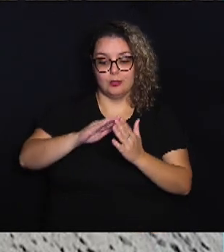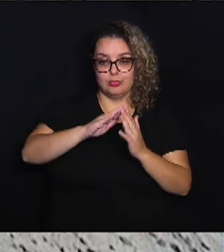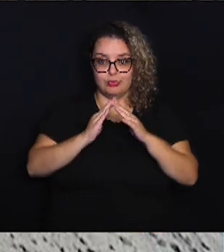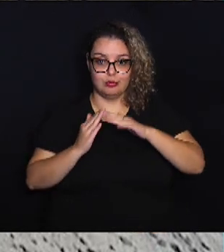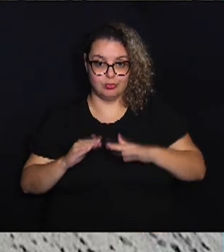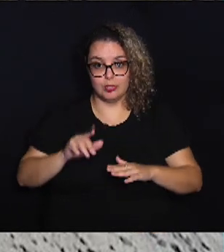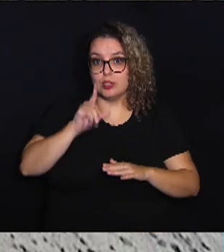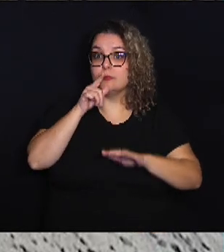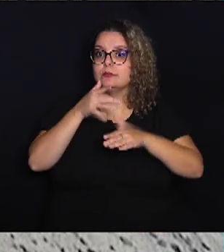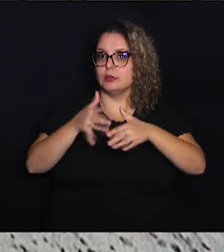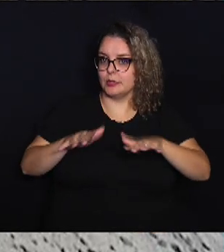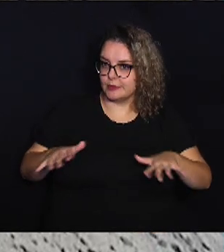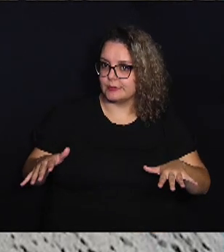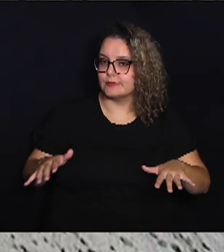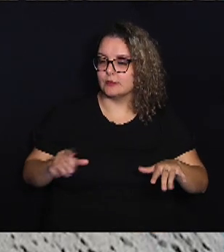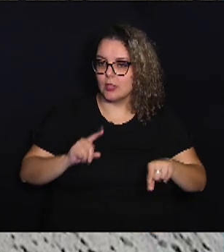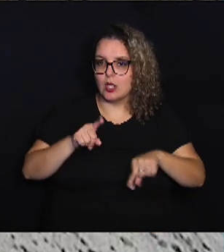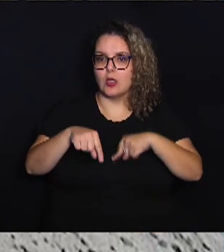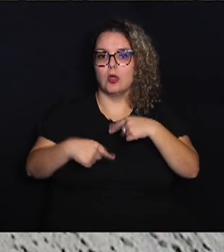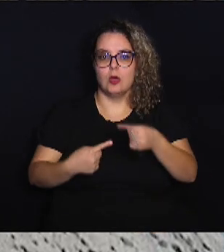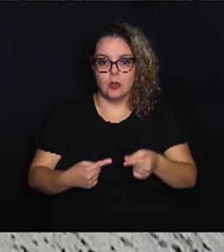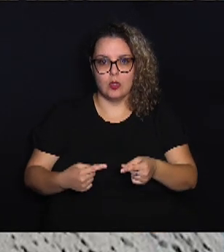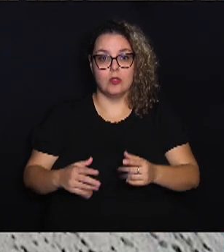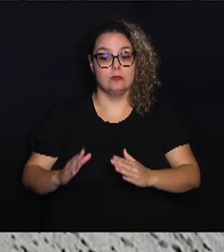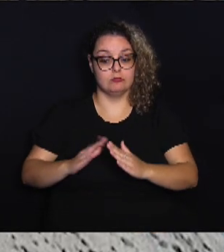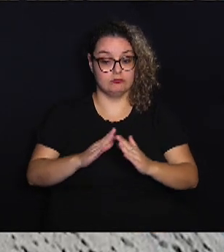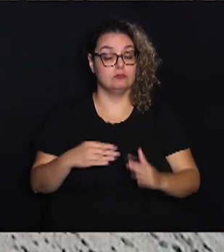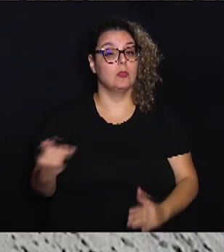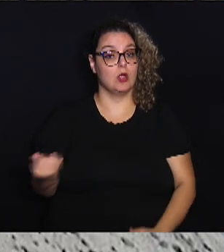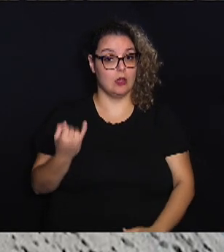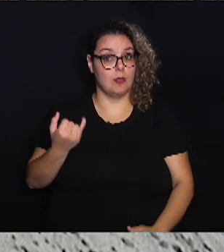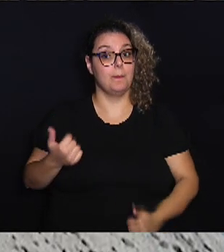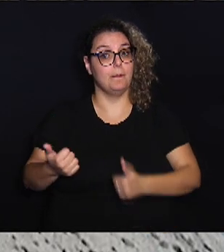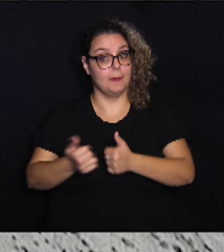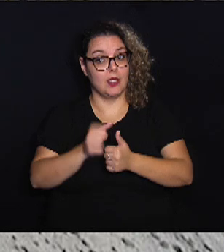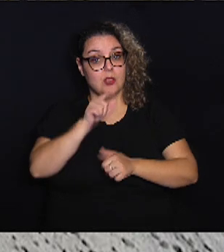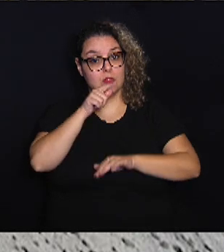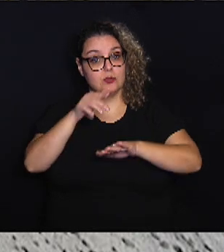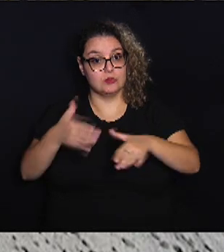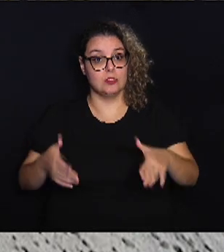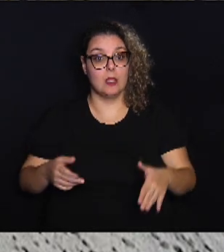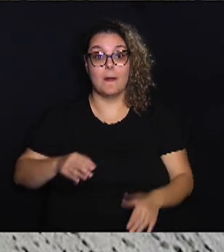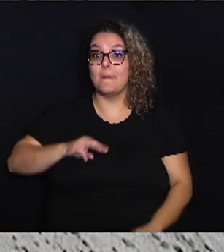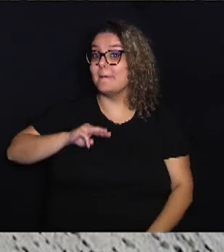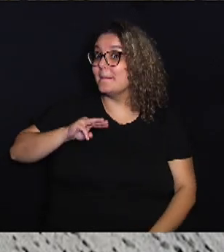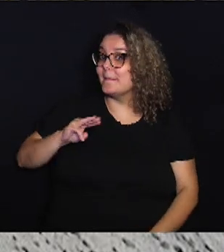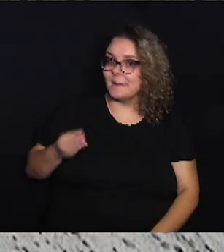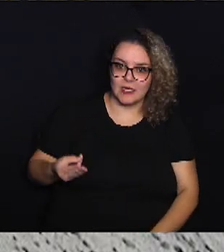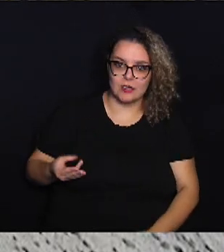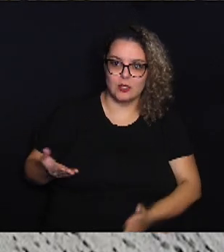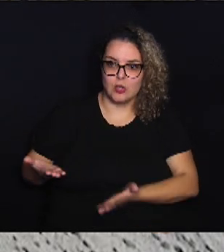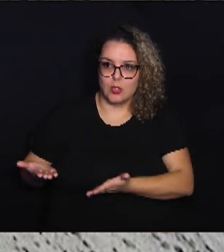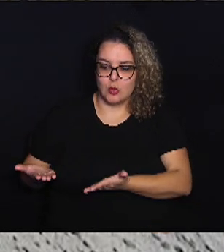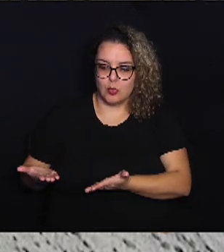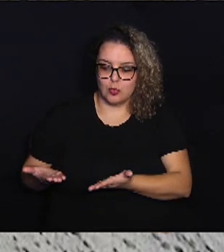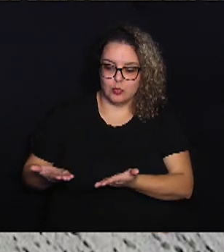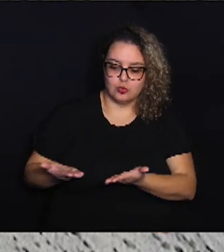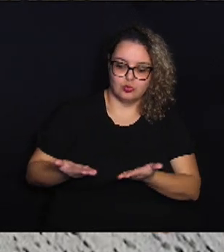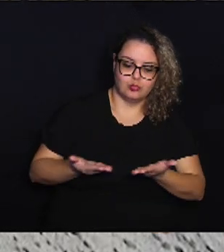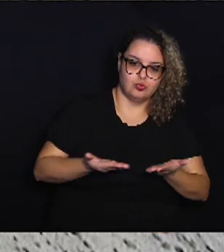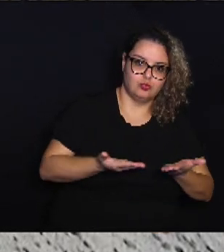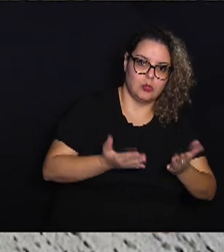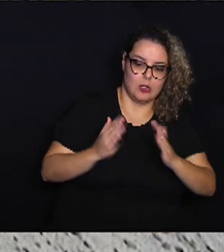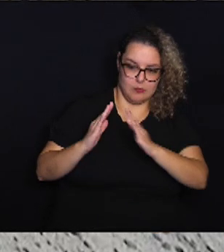oceano. Outros com propriedades valiosas à beira-mar pagaram milhões para mover suas casas para longe da